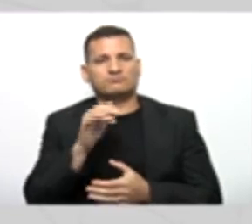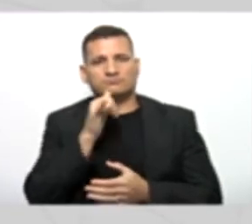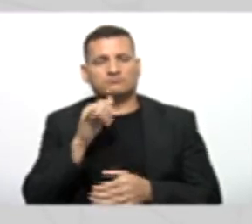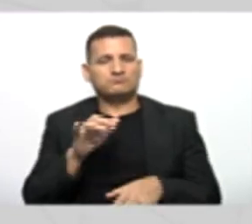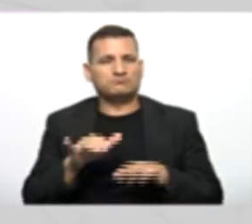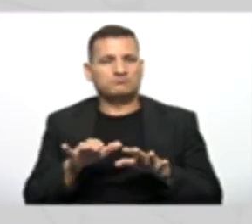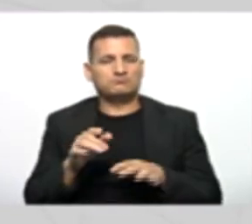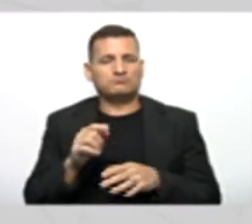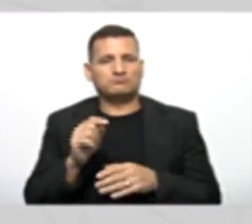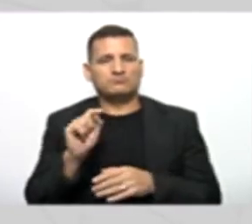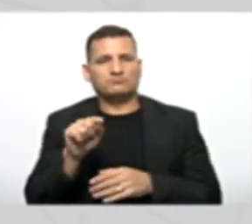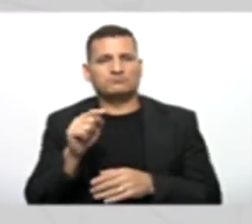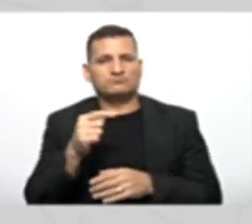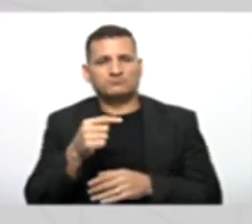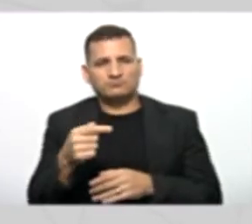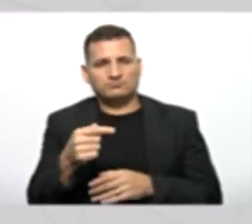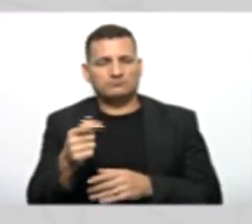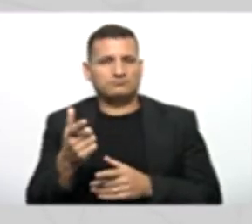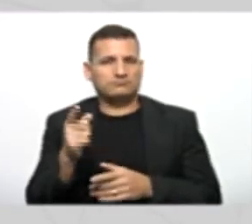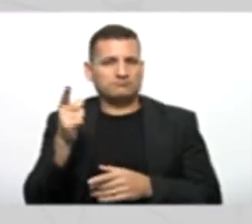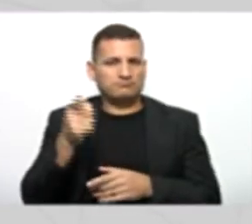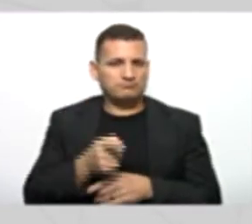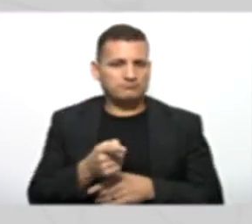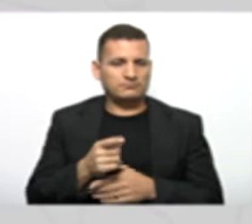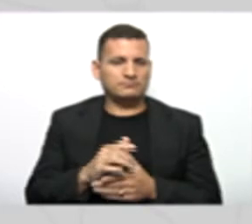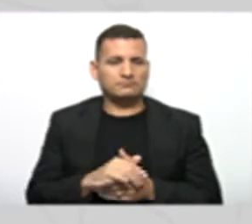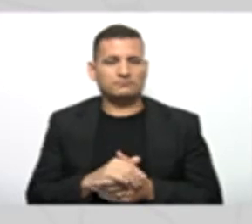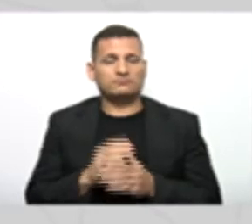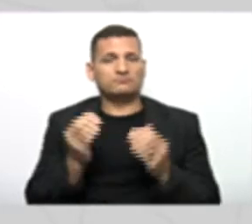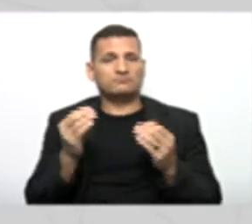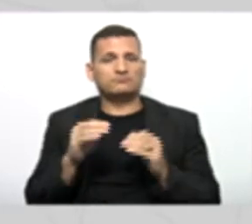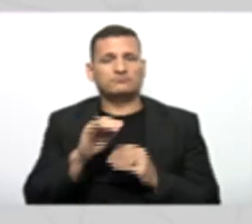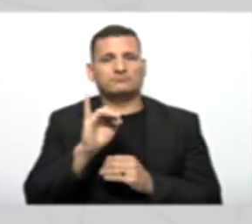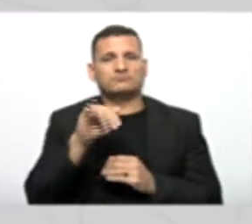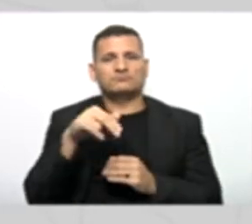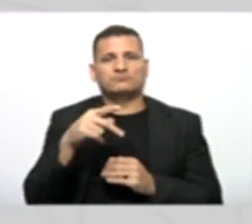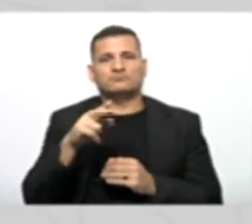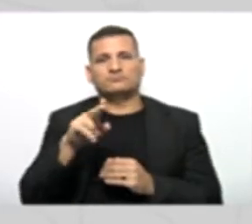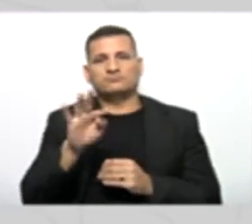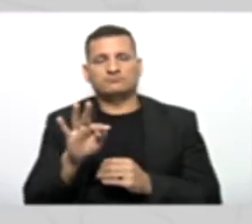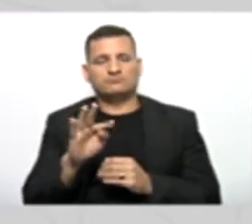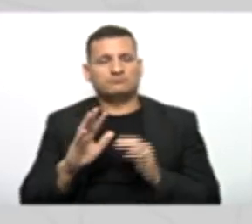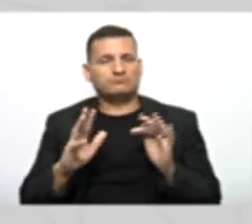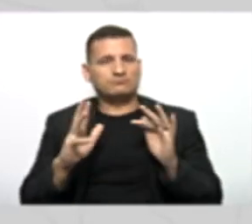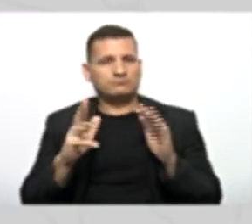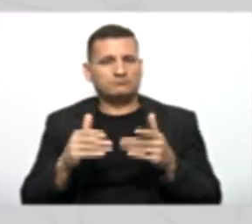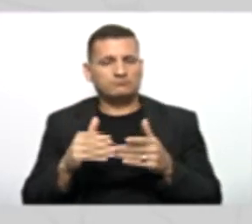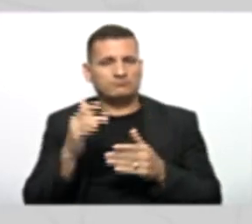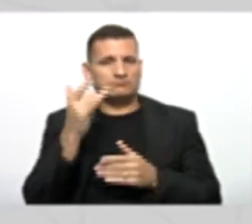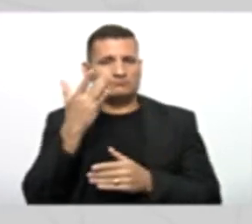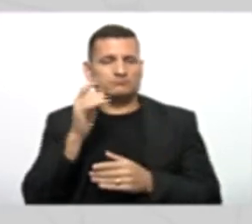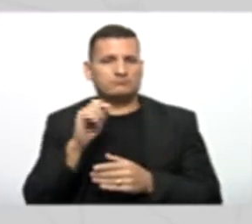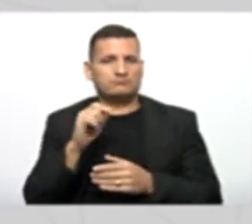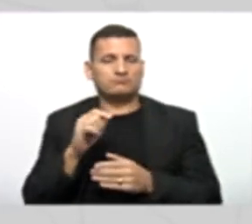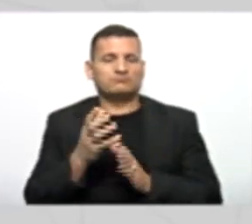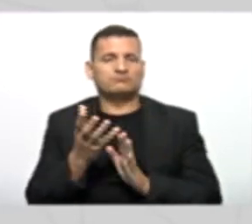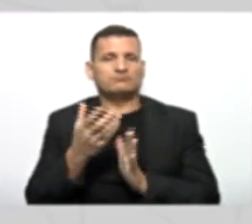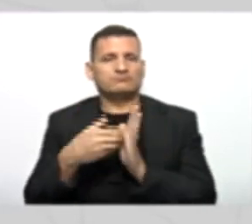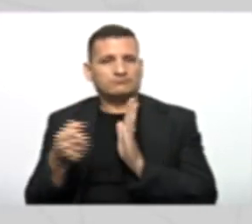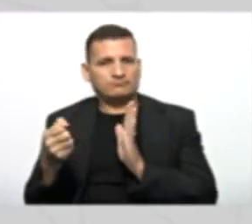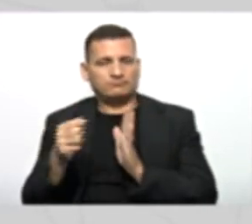Traço Barra Tá ok? Vou colocar Tudo como input Para facilitar Aqui A captação Desses dados